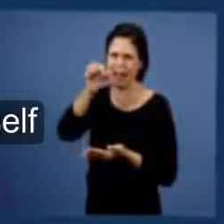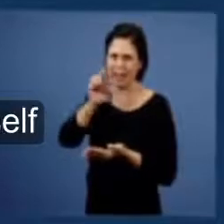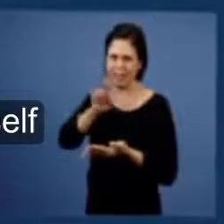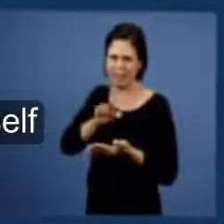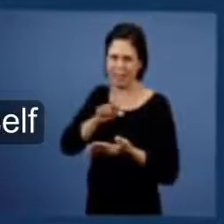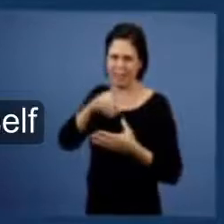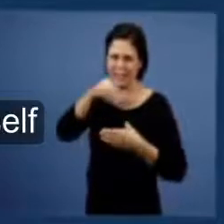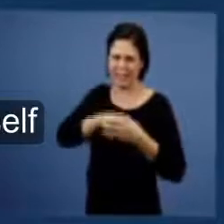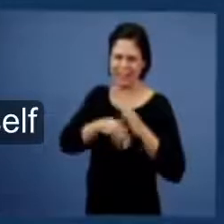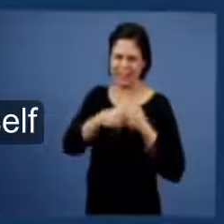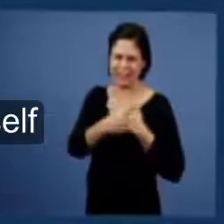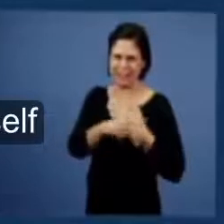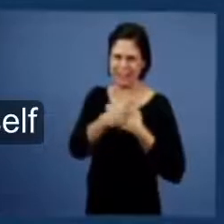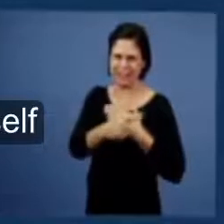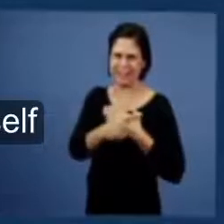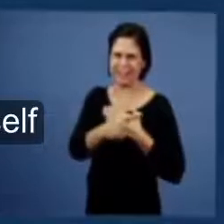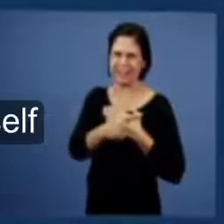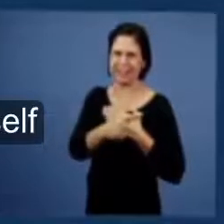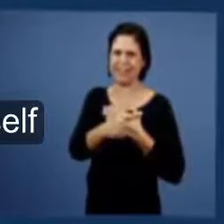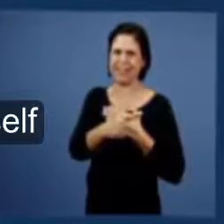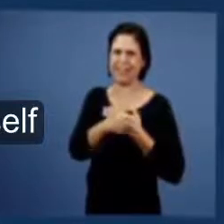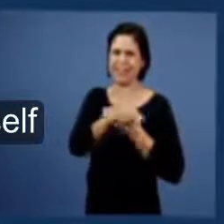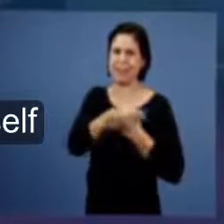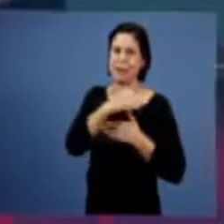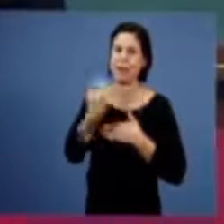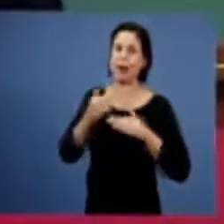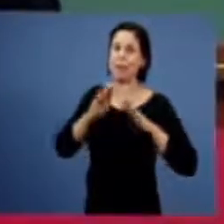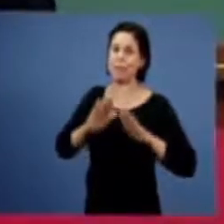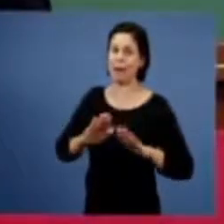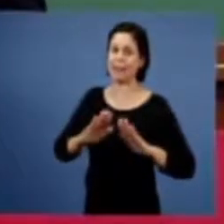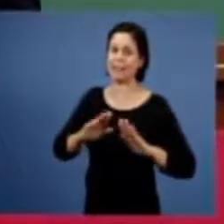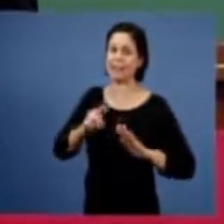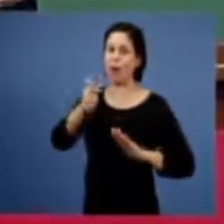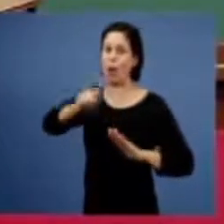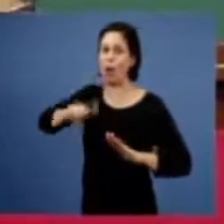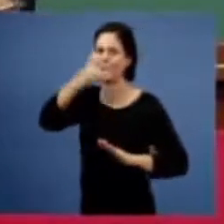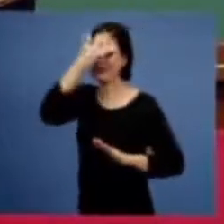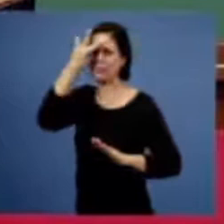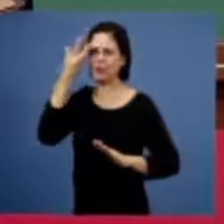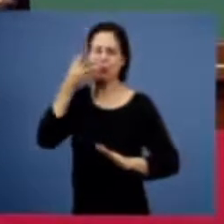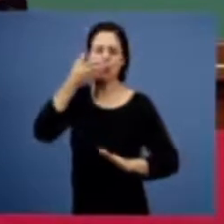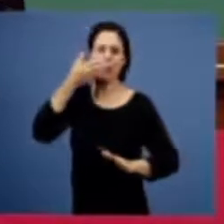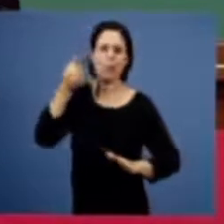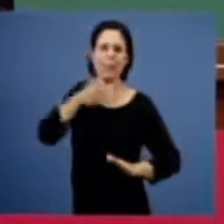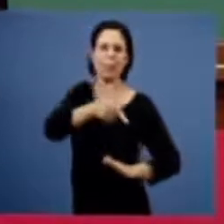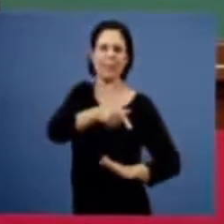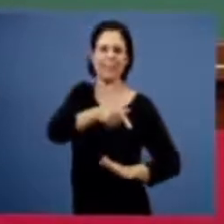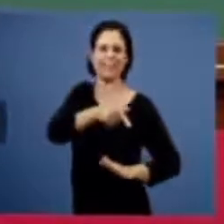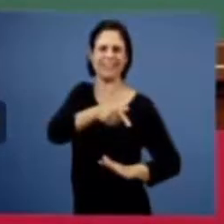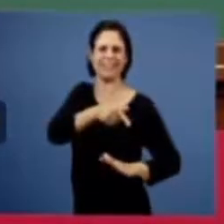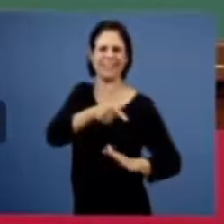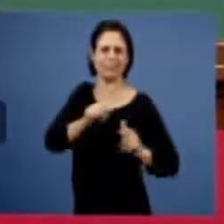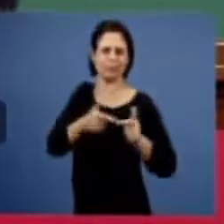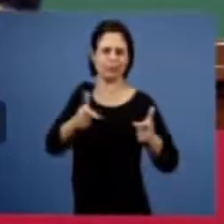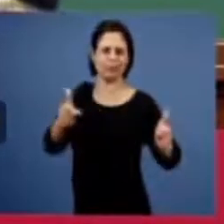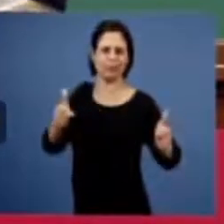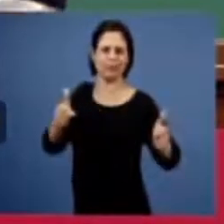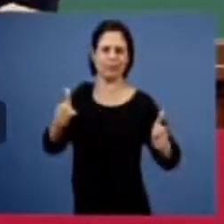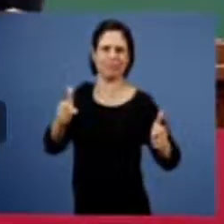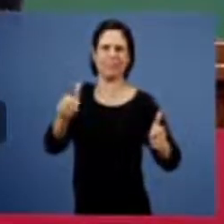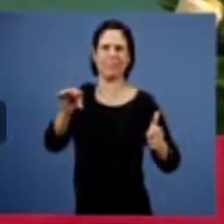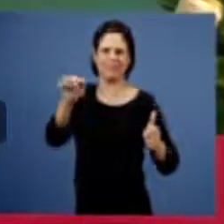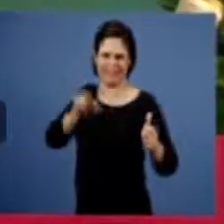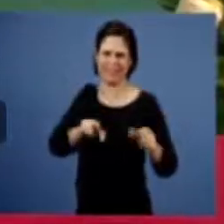e passa agora a igreja a se expressar como fé de uma forma exterior muito bem